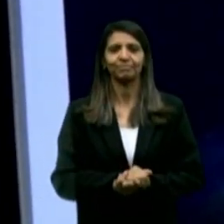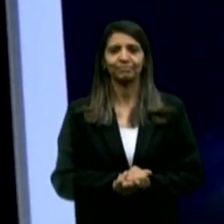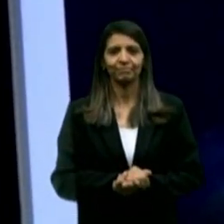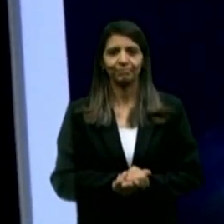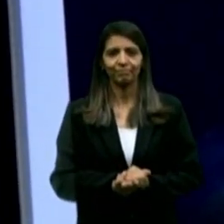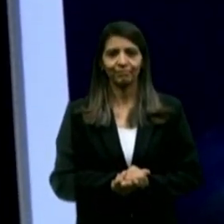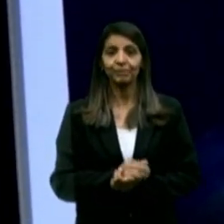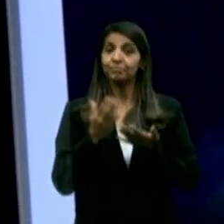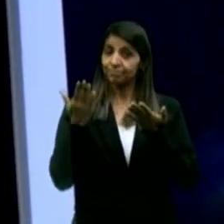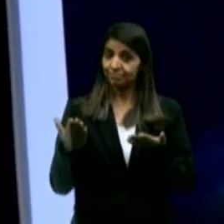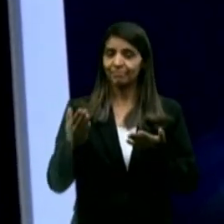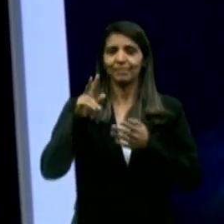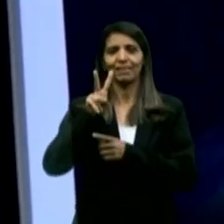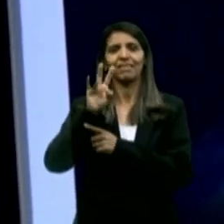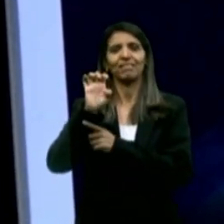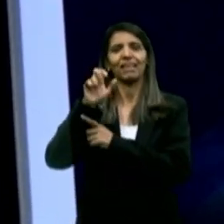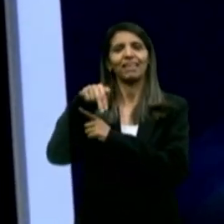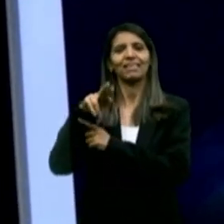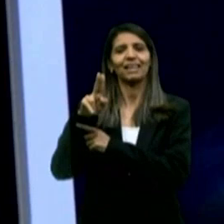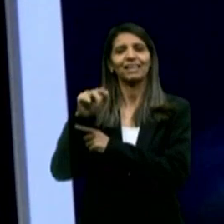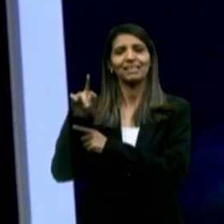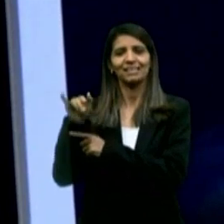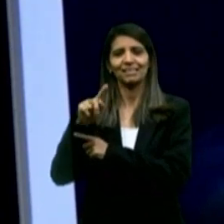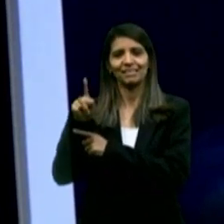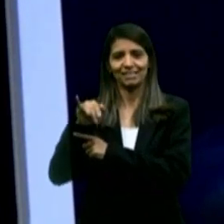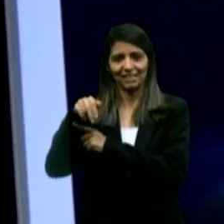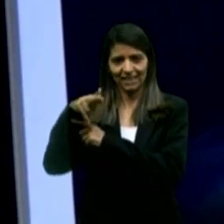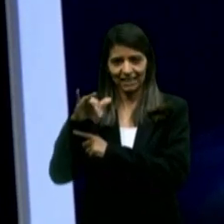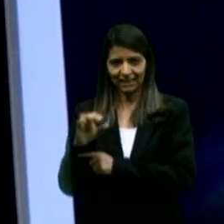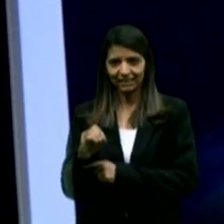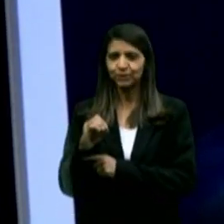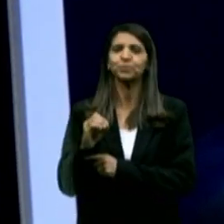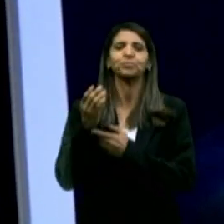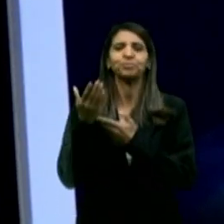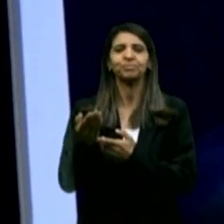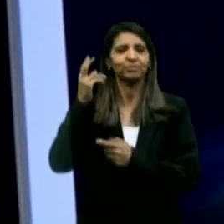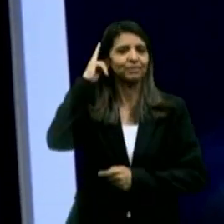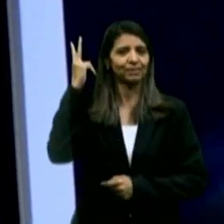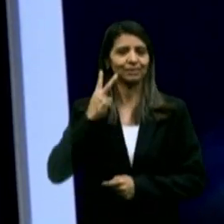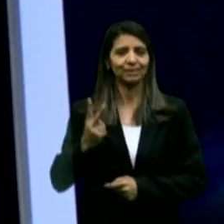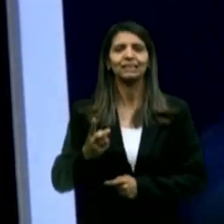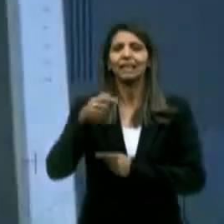Agora, Veneziano Vital, está no vídeo, Veneziano Vital, do MDB.